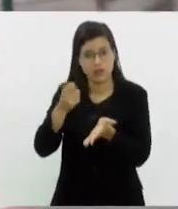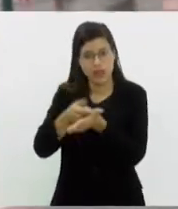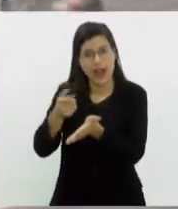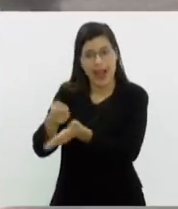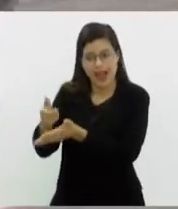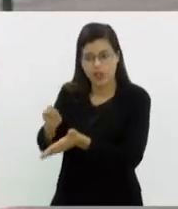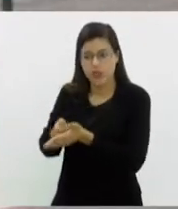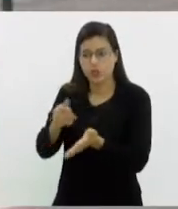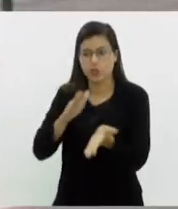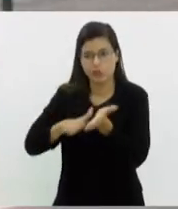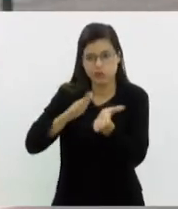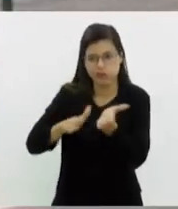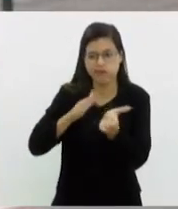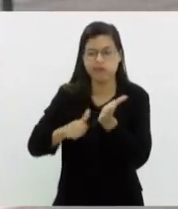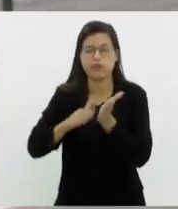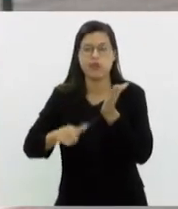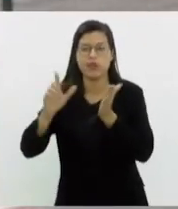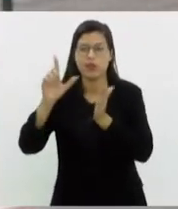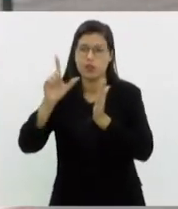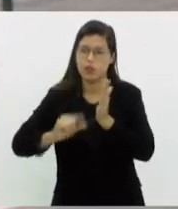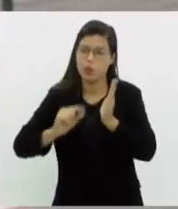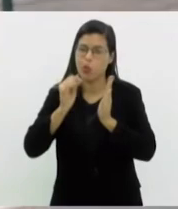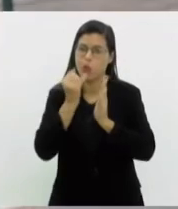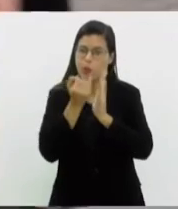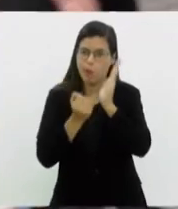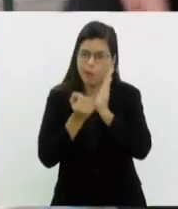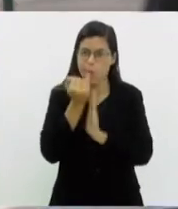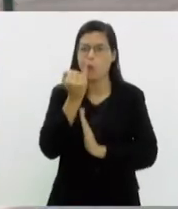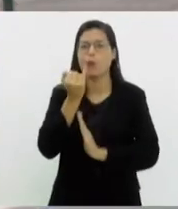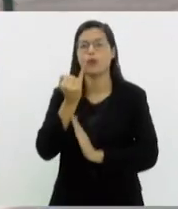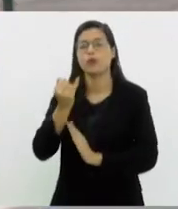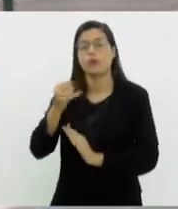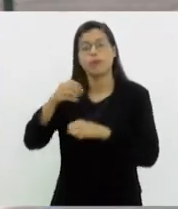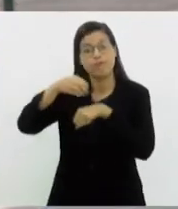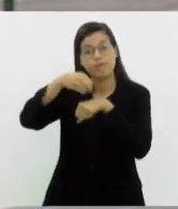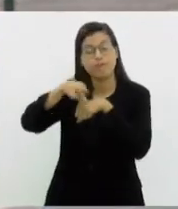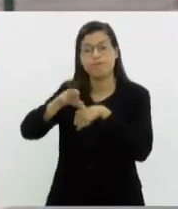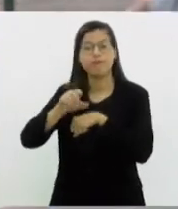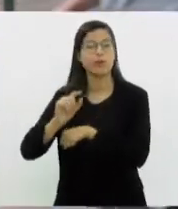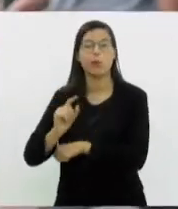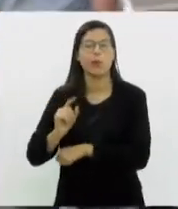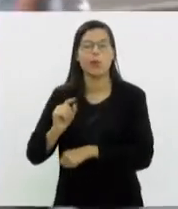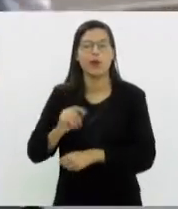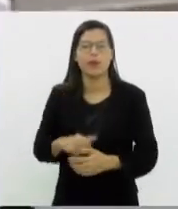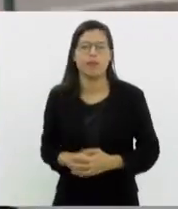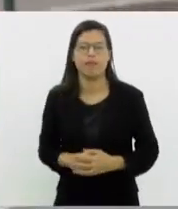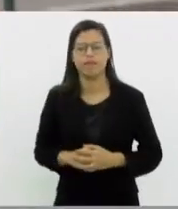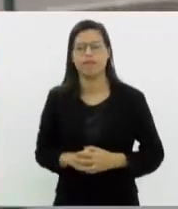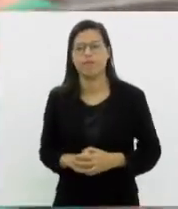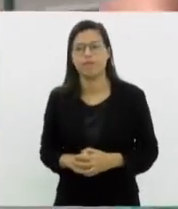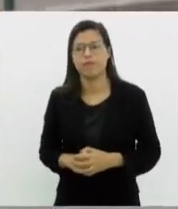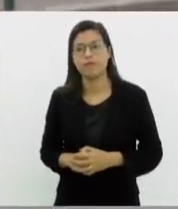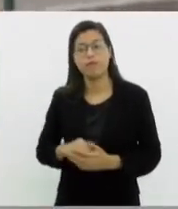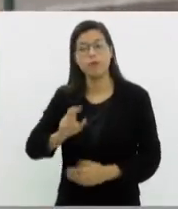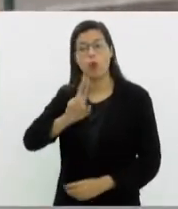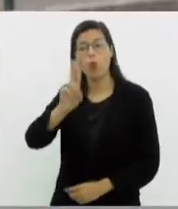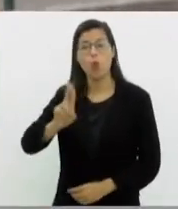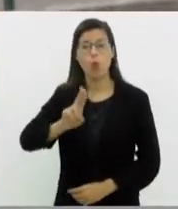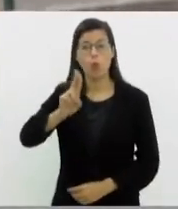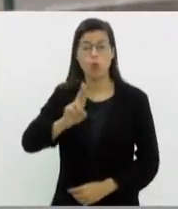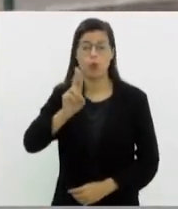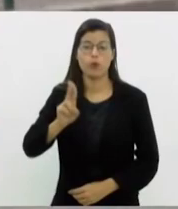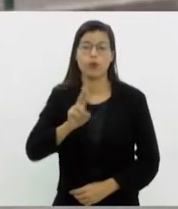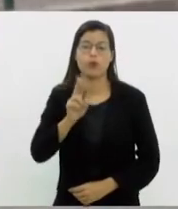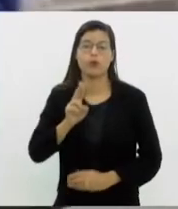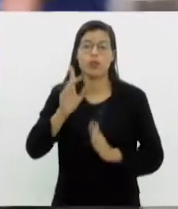imposto e aí por esse motivo são alvo de fiscalização maior. A dica que a gente deixa para o contribuinte aqui, utilize a ferramenta